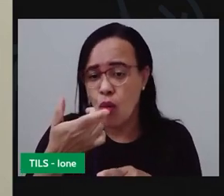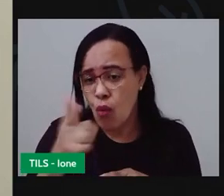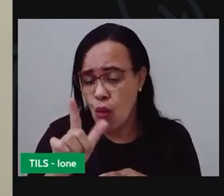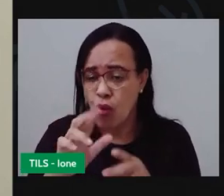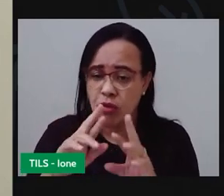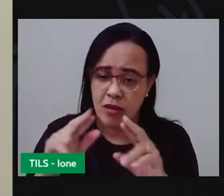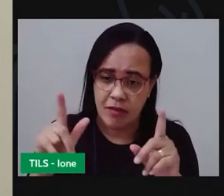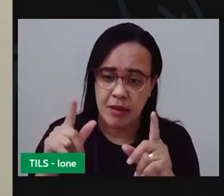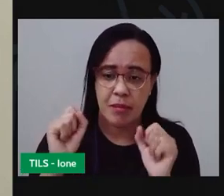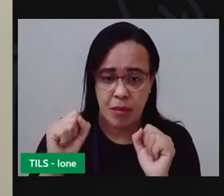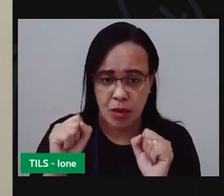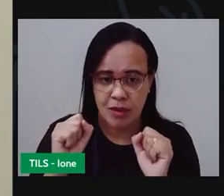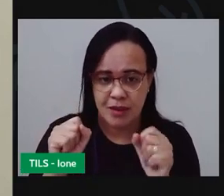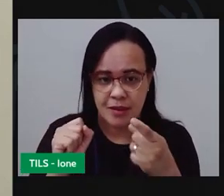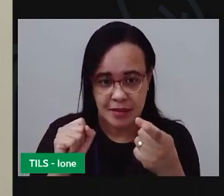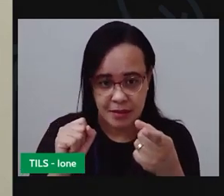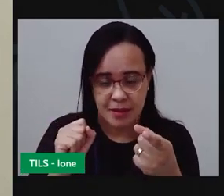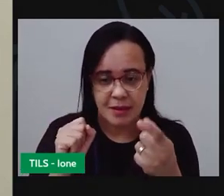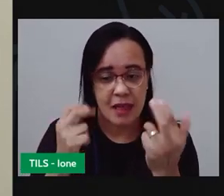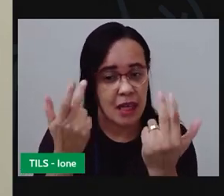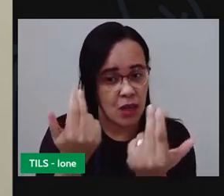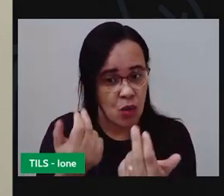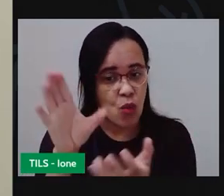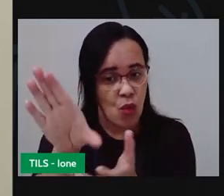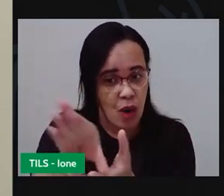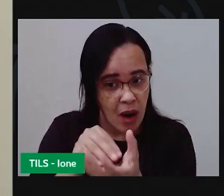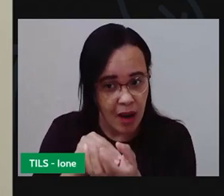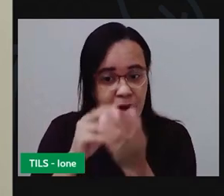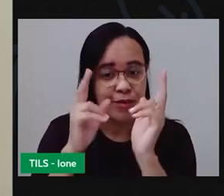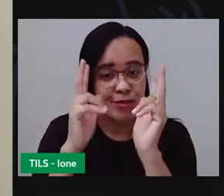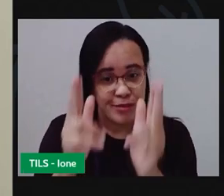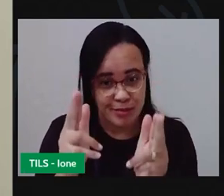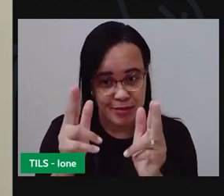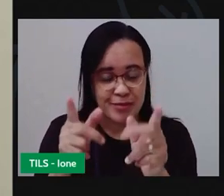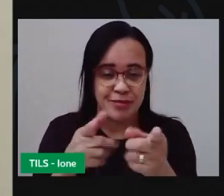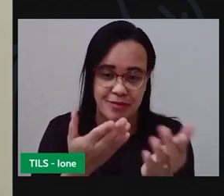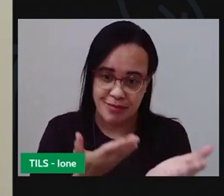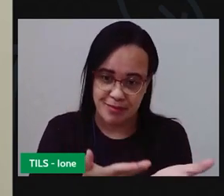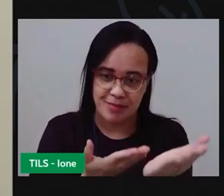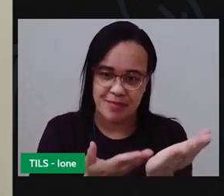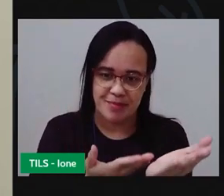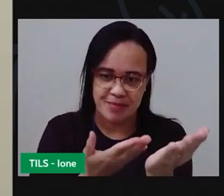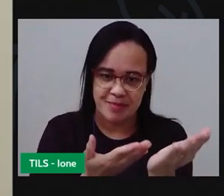ó ele vai ficar assim tá vendo